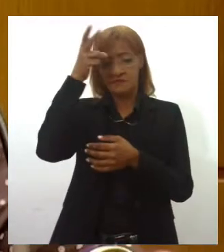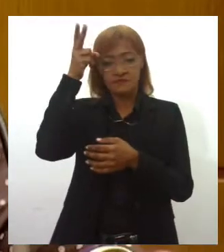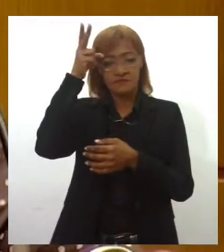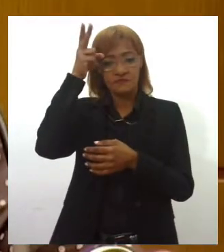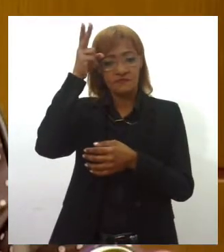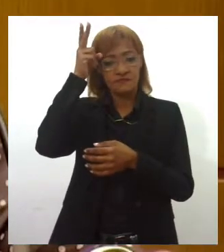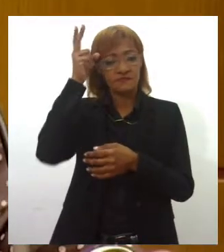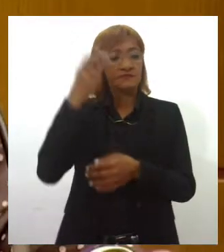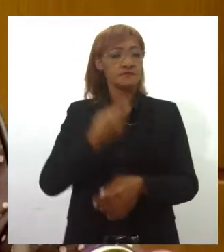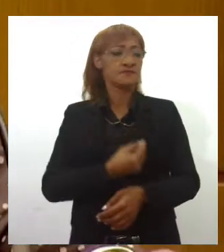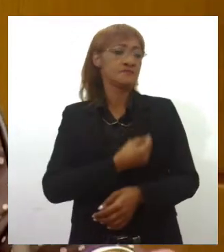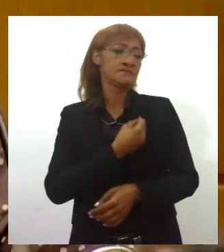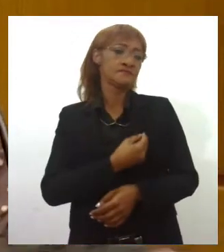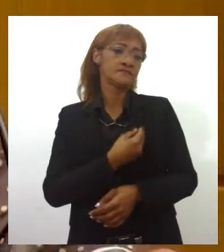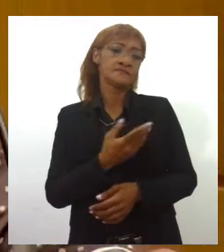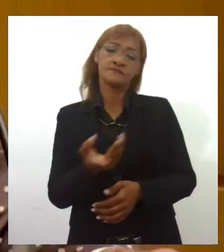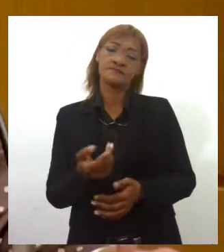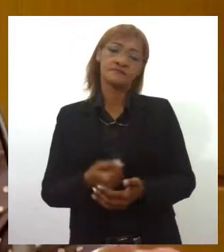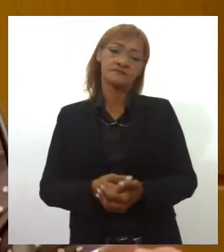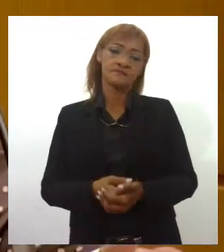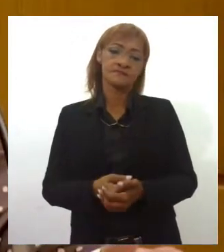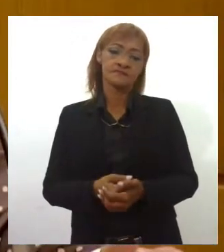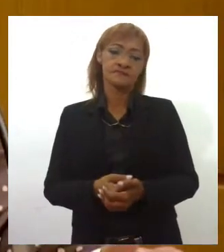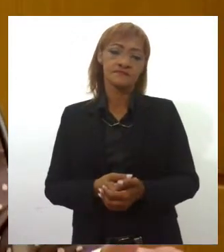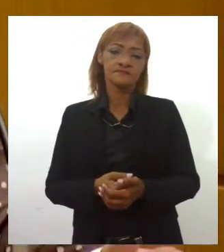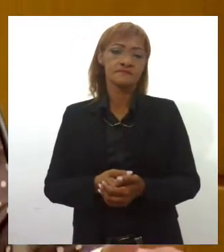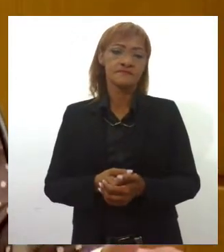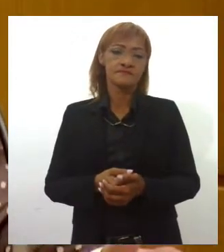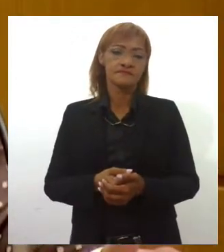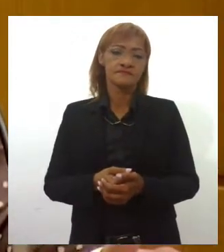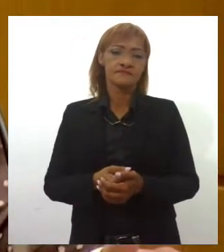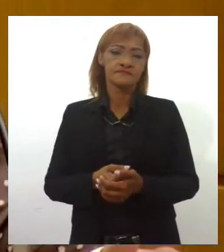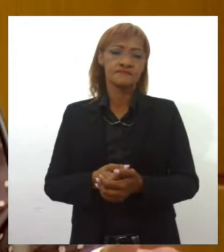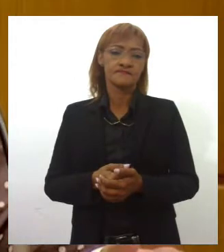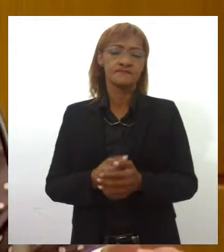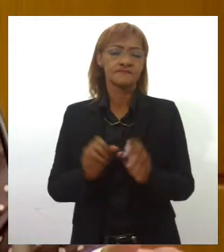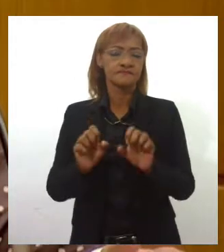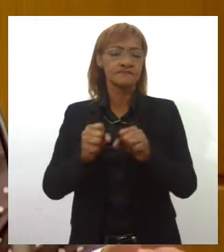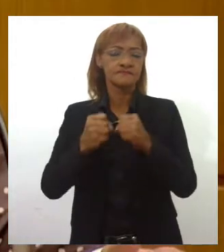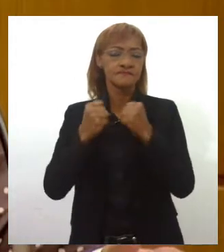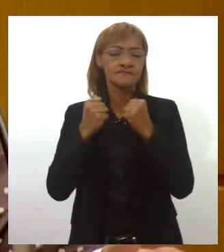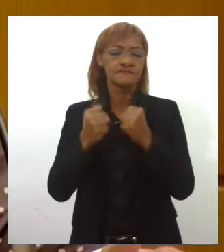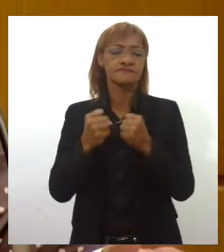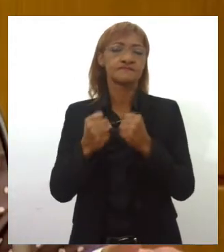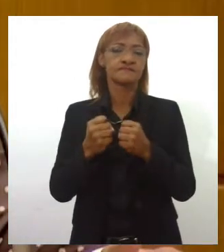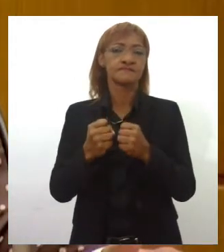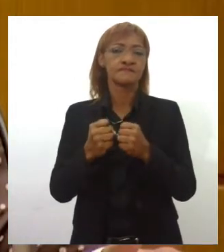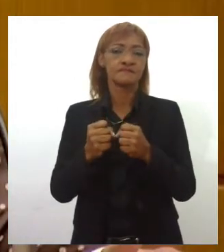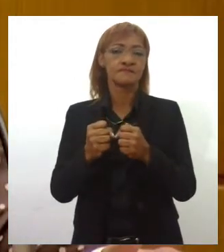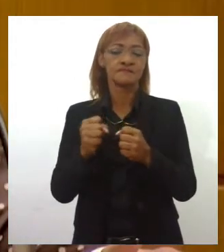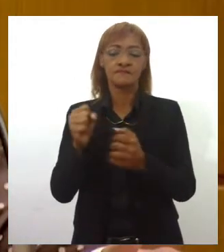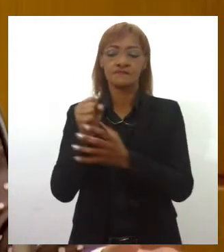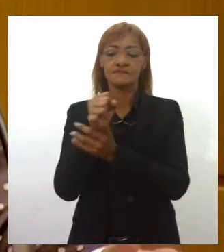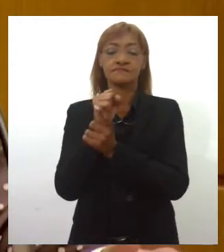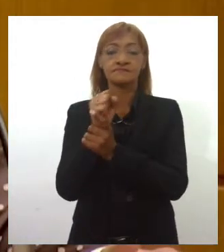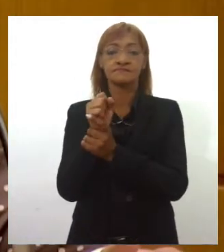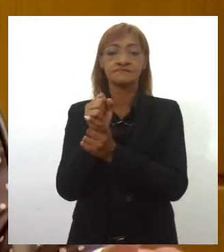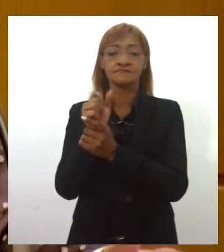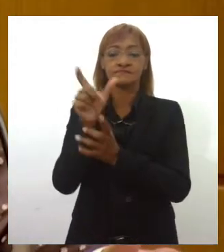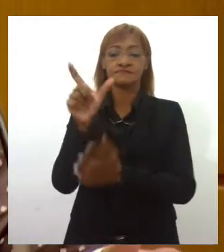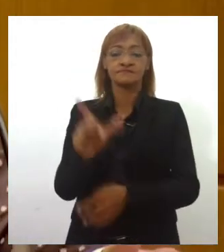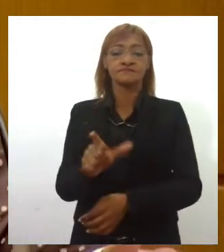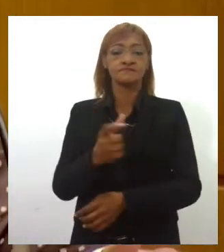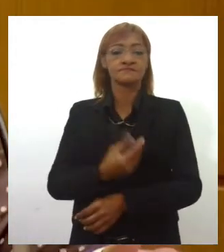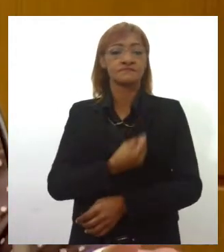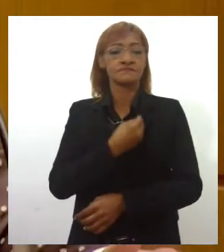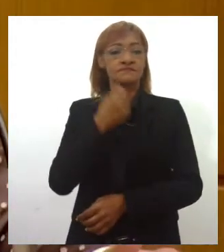estavam presentes, para justamente tentar cada vez mais fortalecer a política de proteção à mulher. E aí a gente viu com